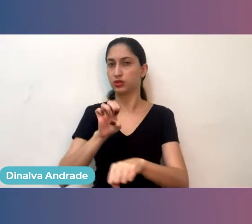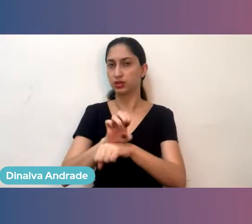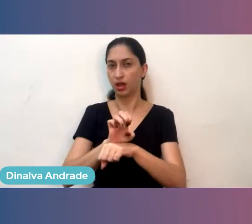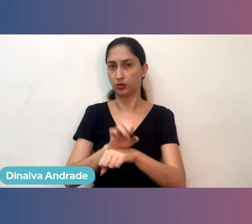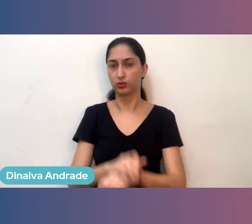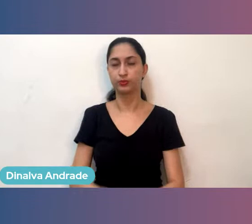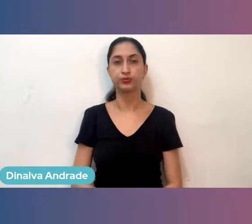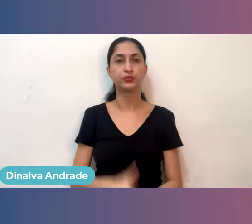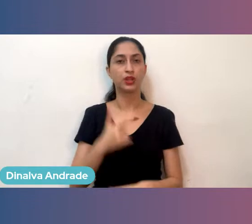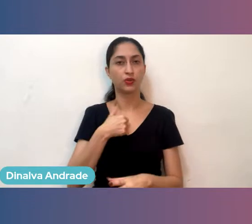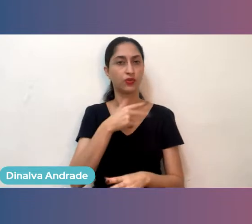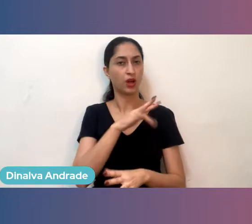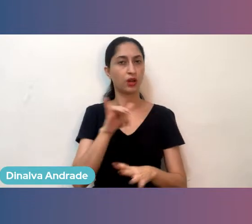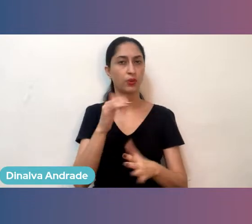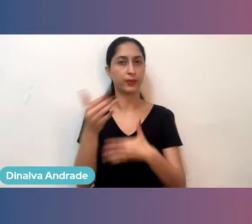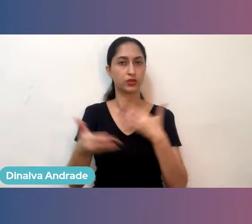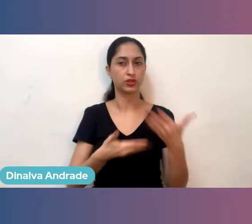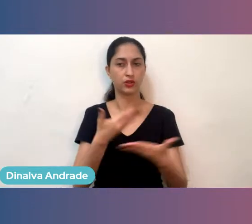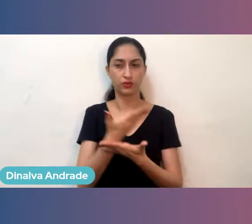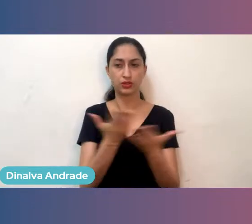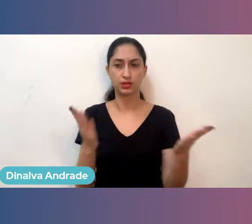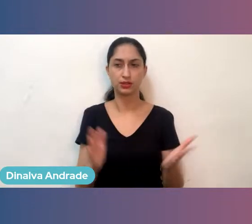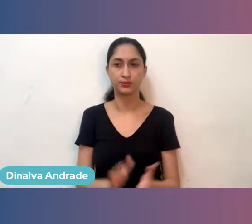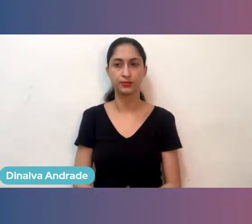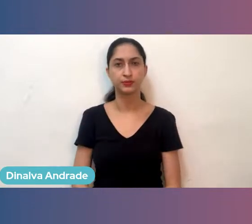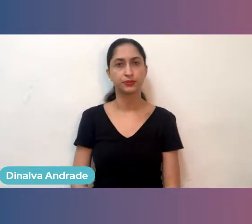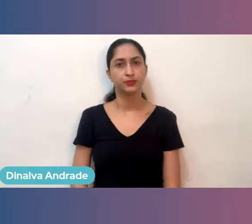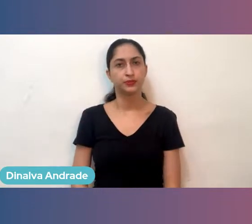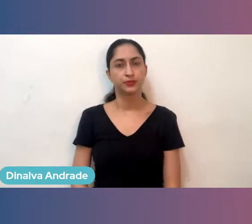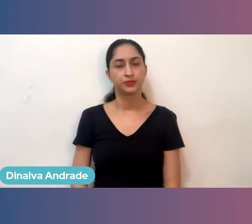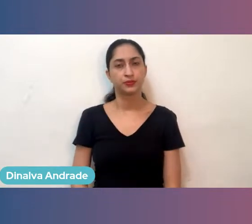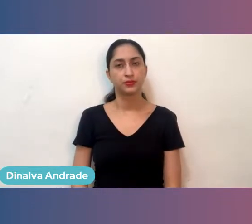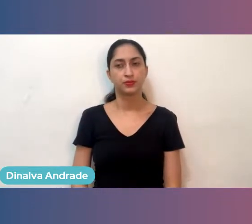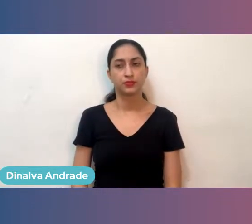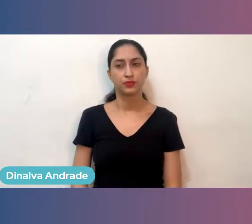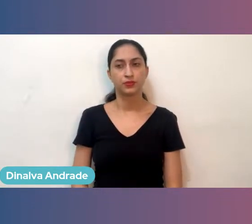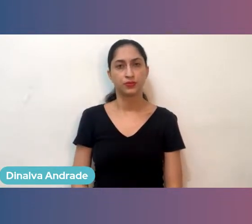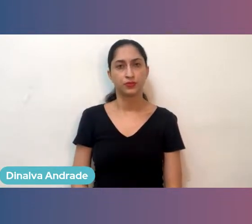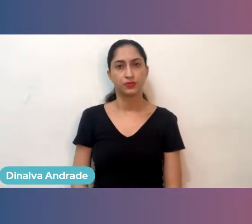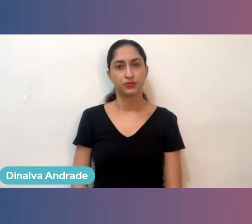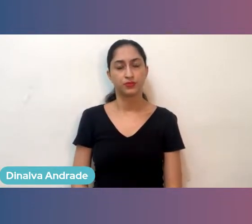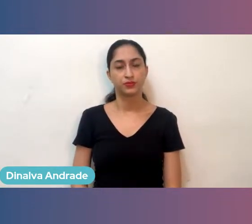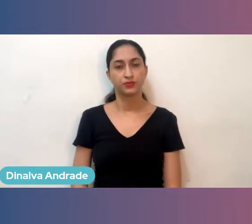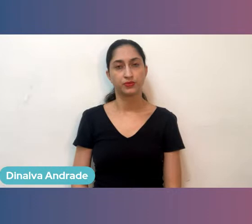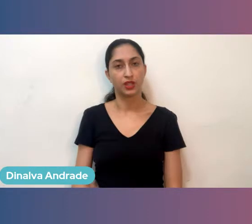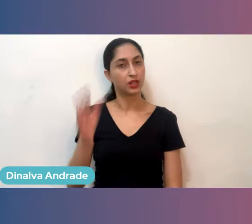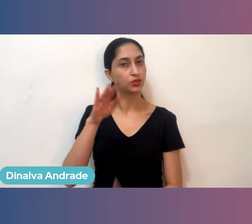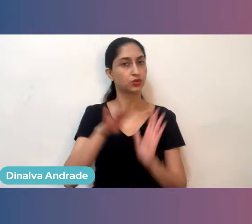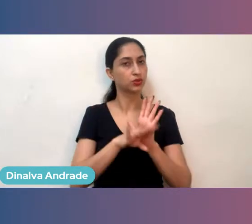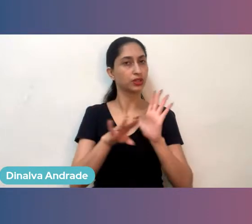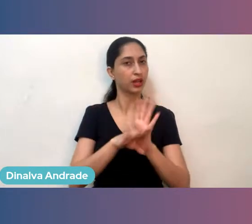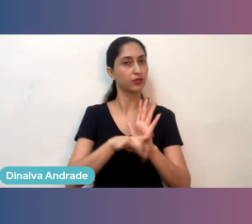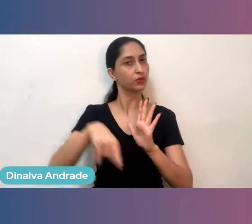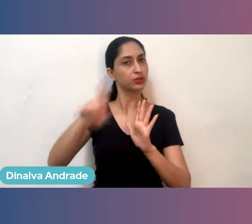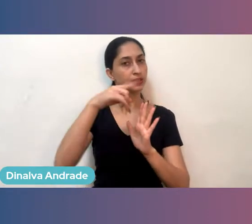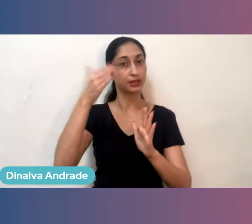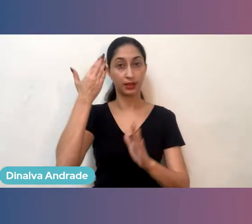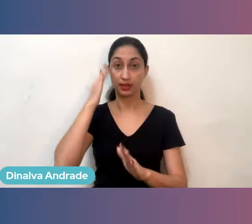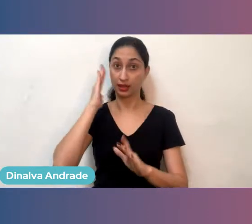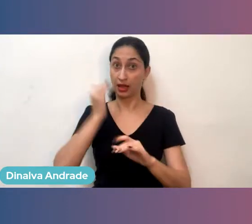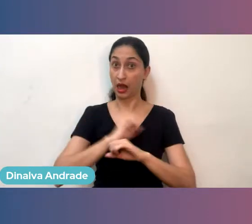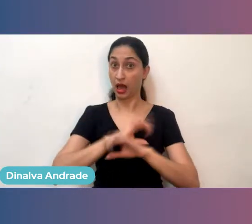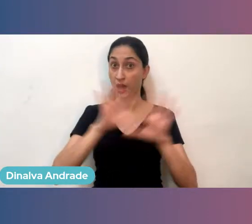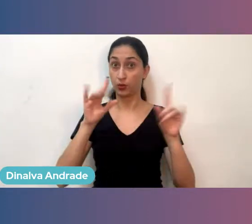compartilhar aqui uma apresentação para ajudar vocês a terem um pouco desse entendimento.